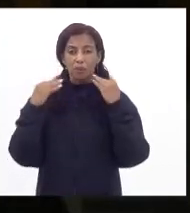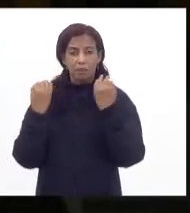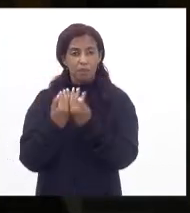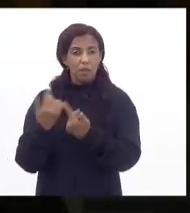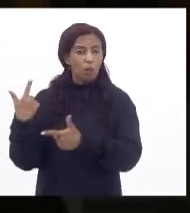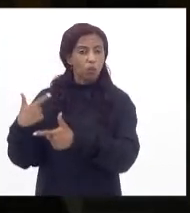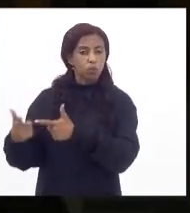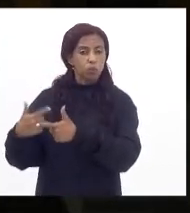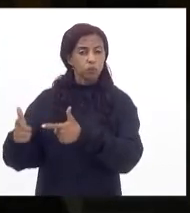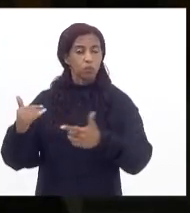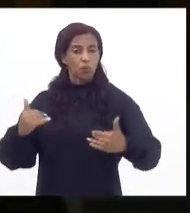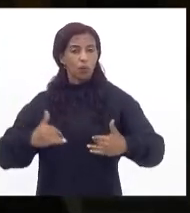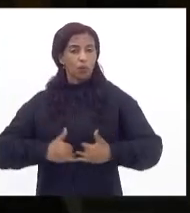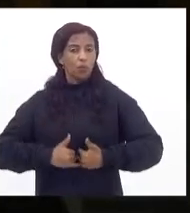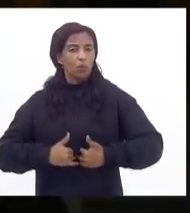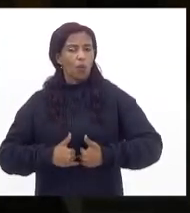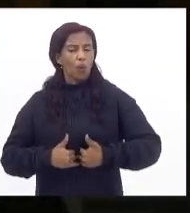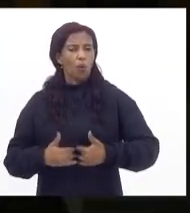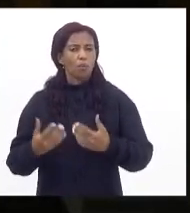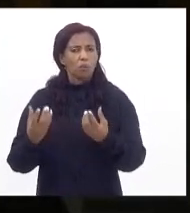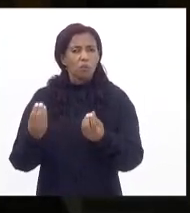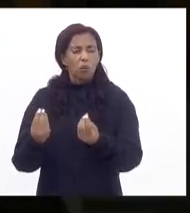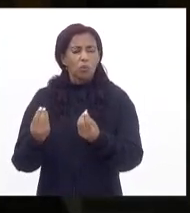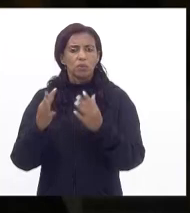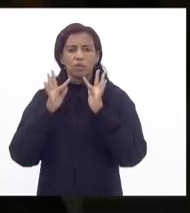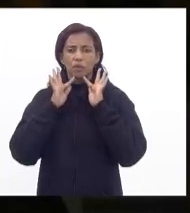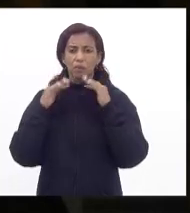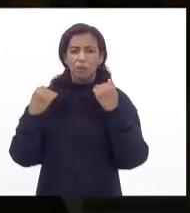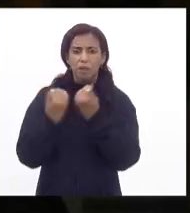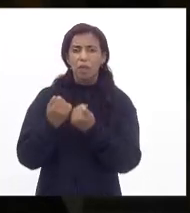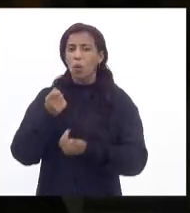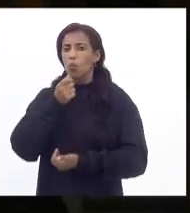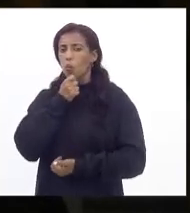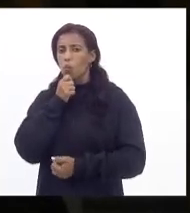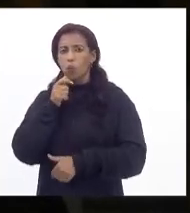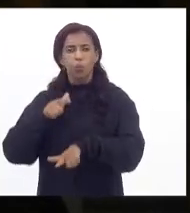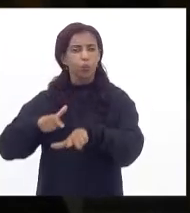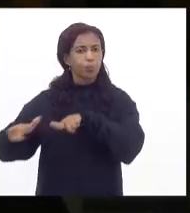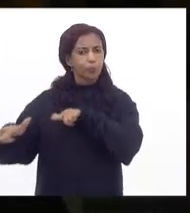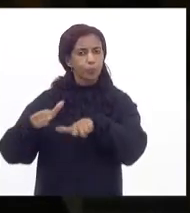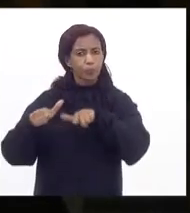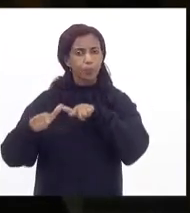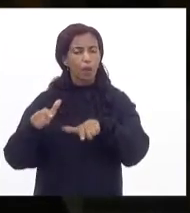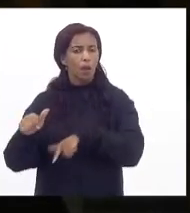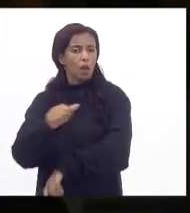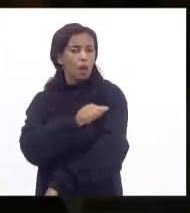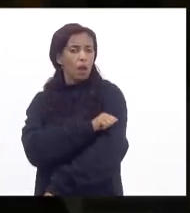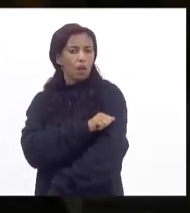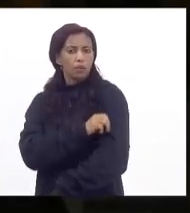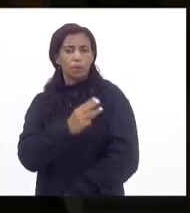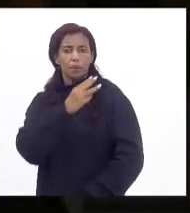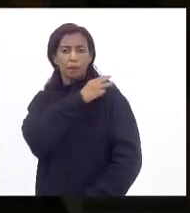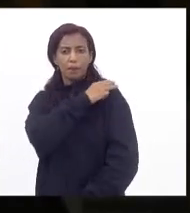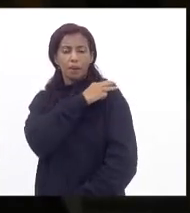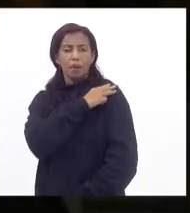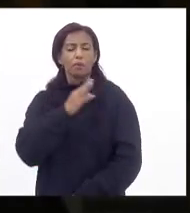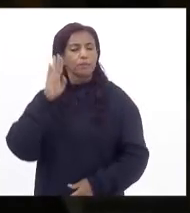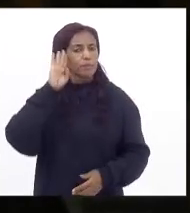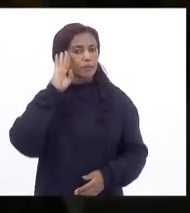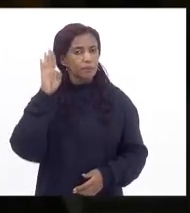muitas famílias ficaram com seus provedores desempregados os estudantes de ensino médio principalmente